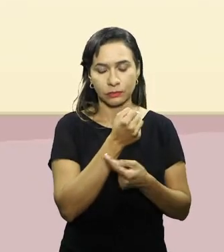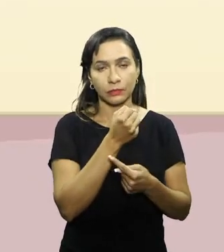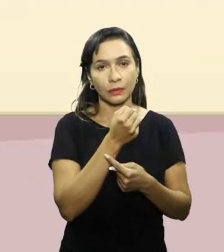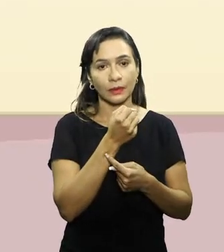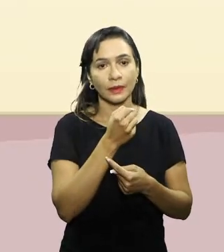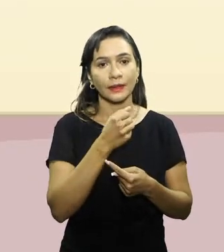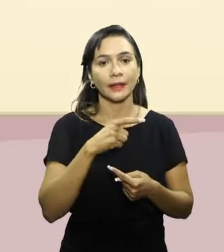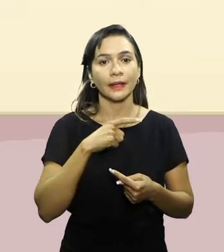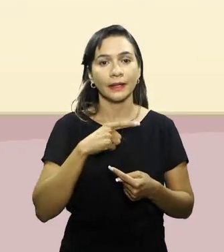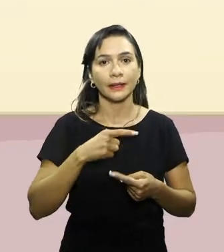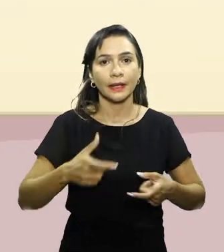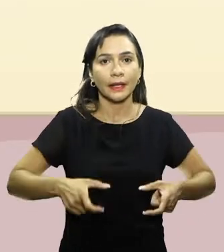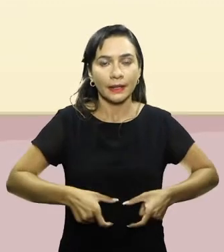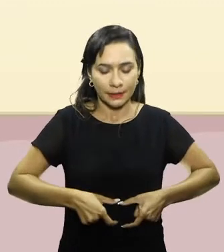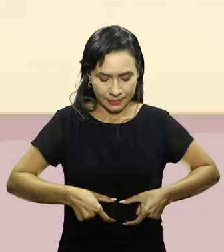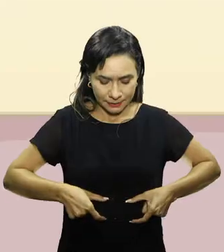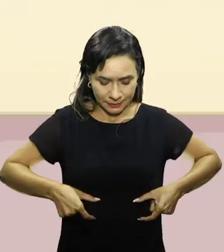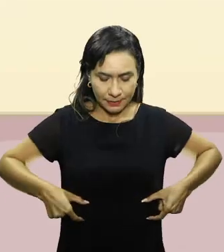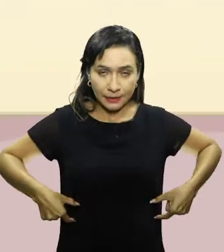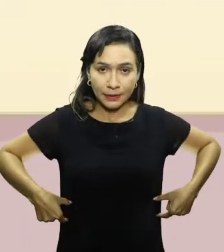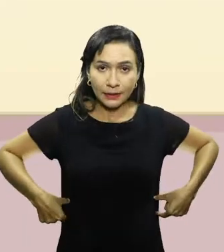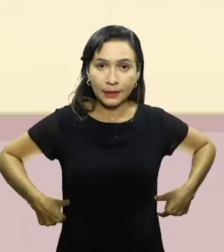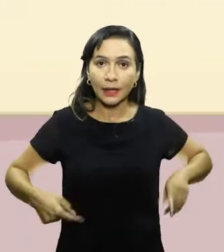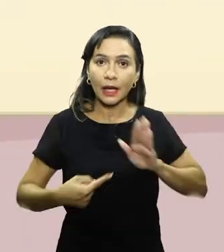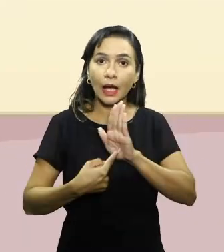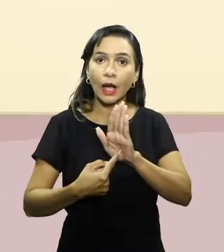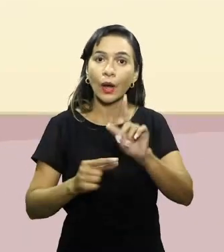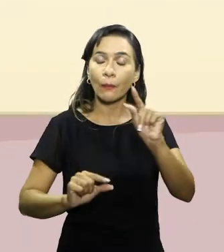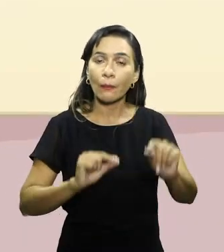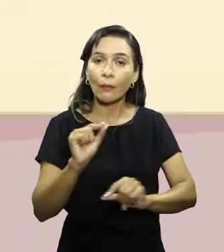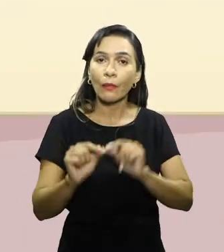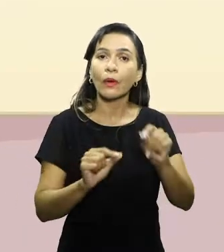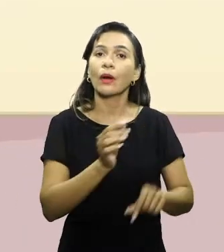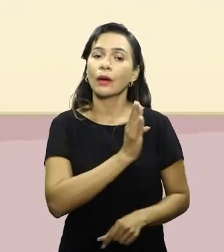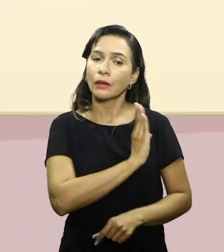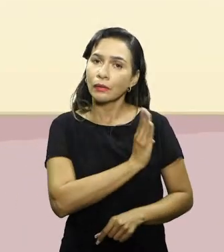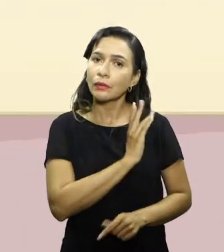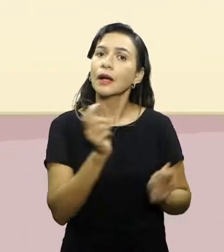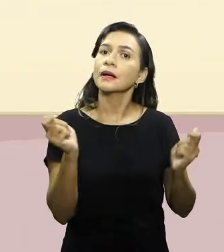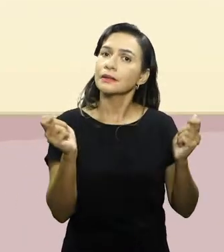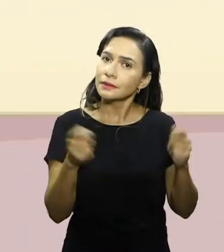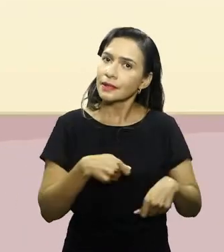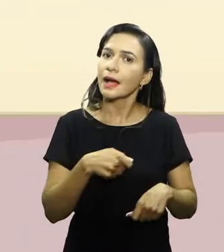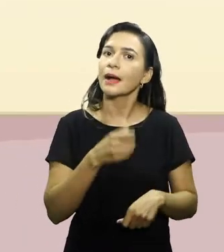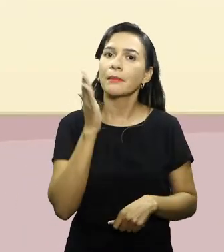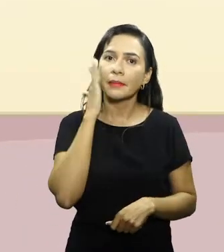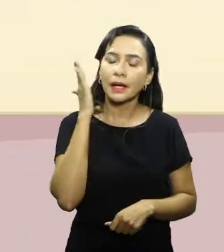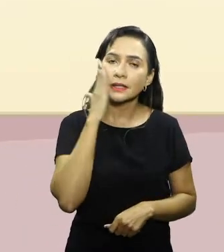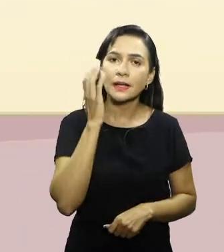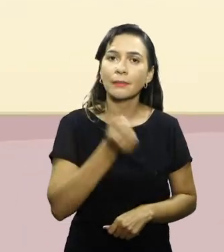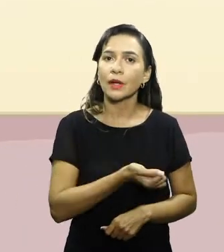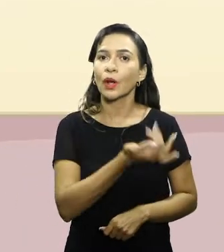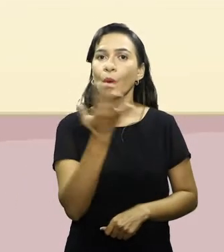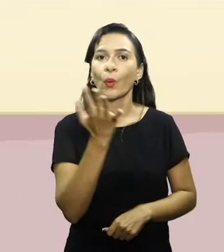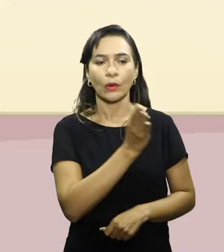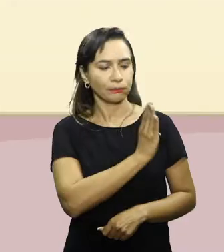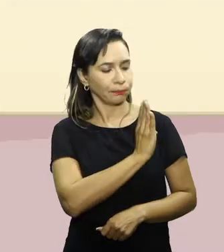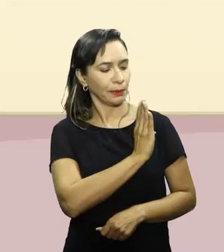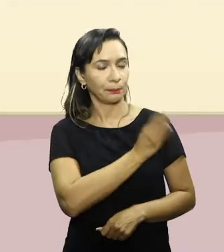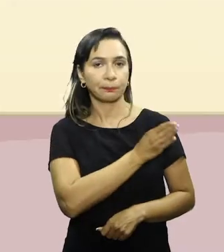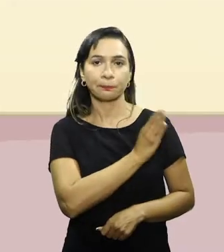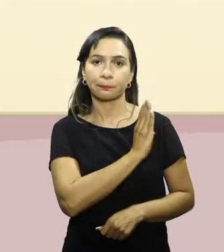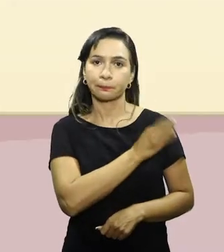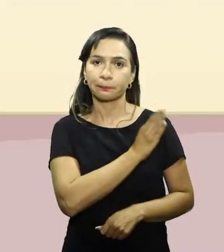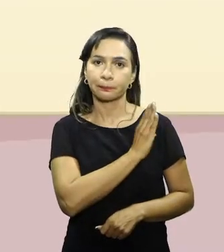existe uma cinta com um sensor, apontando aí que a frequência cardíaca pode ser monitorada por monitores cardíacos, ou seja,